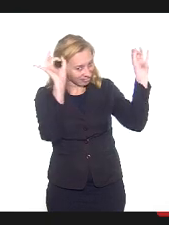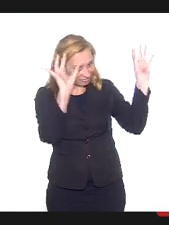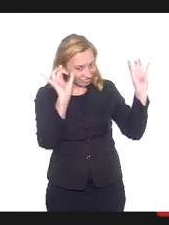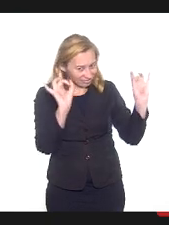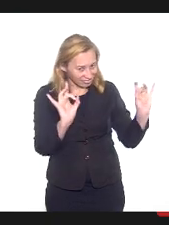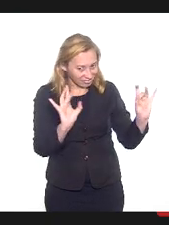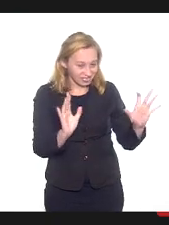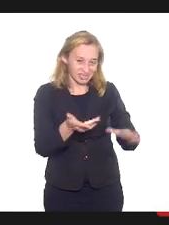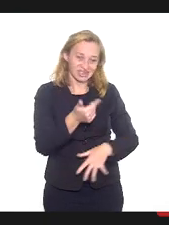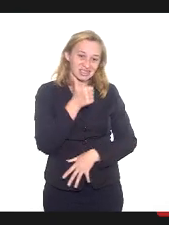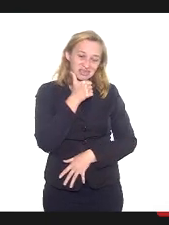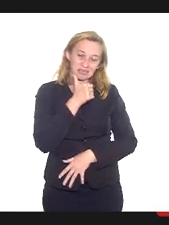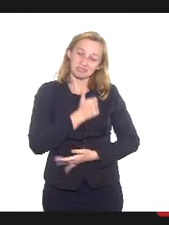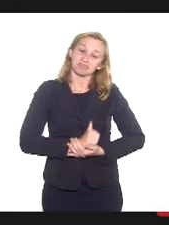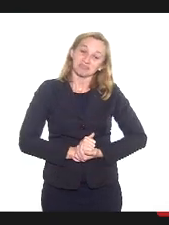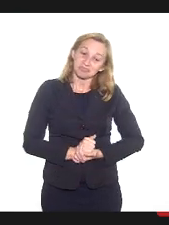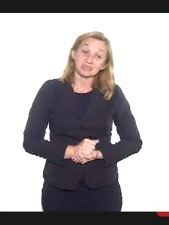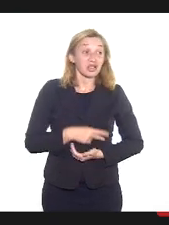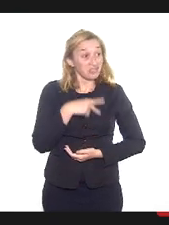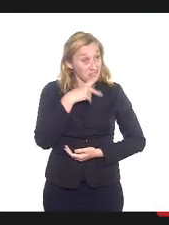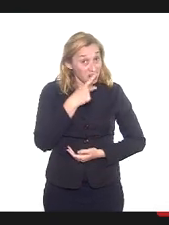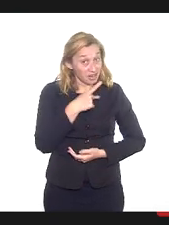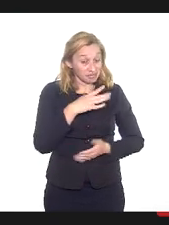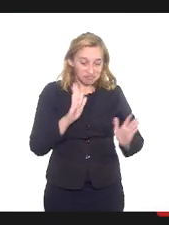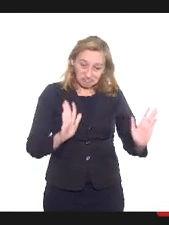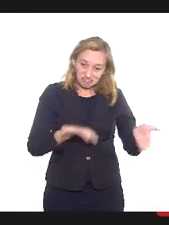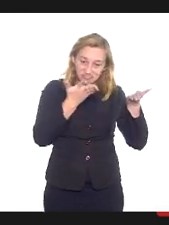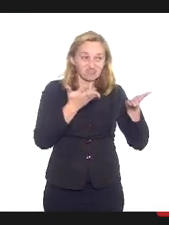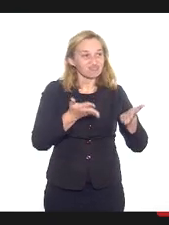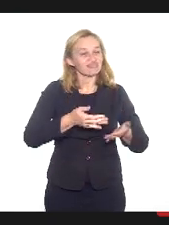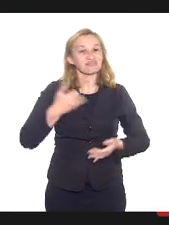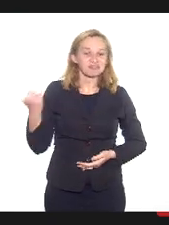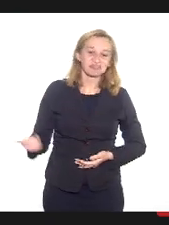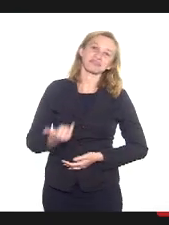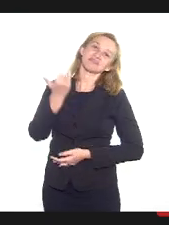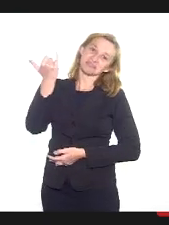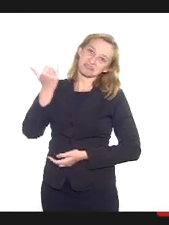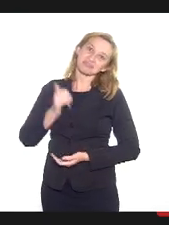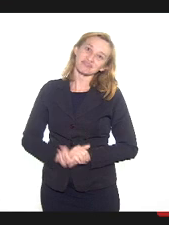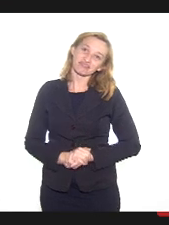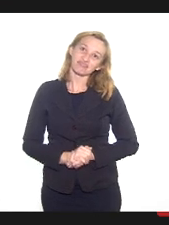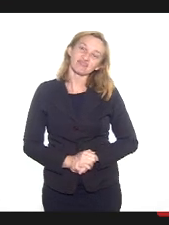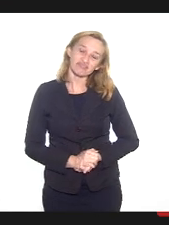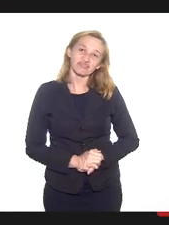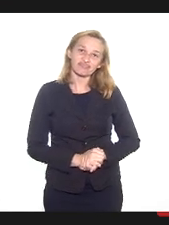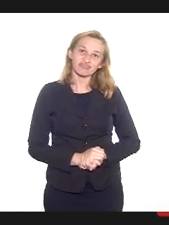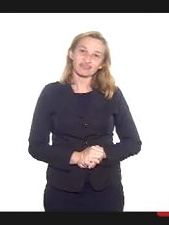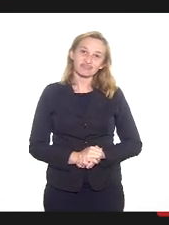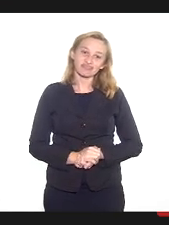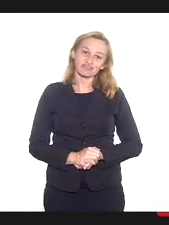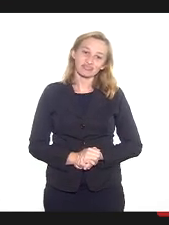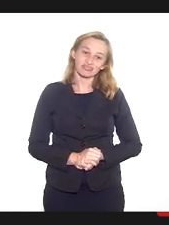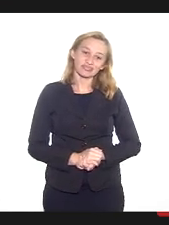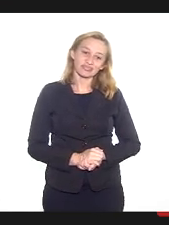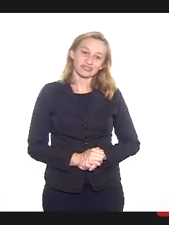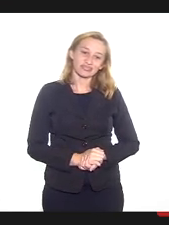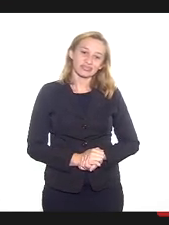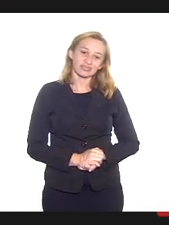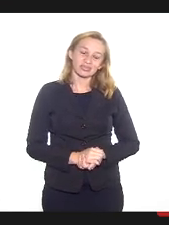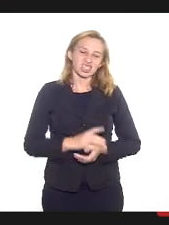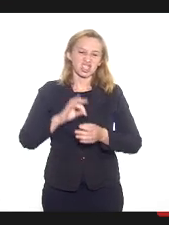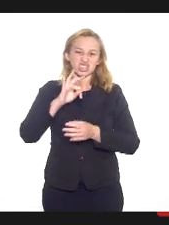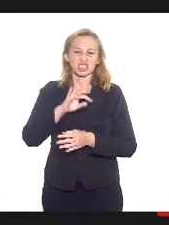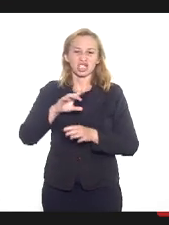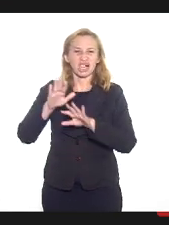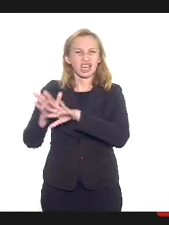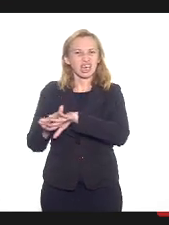muitas décadas, dizer que essa iniciativa é importantíssima, porque o que passa, às vezes, a